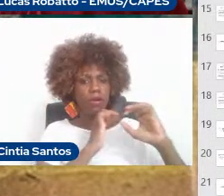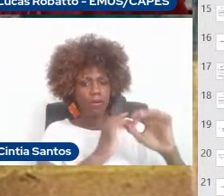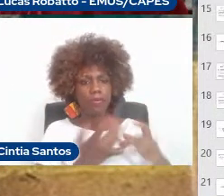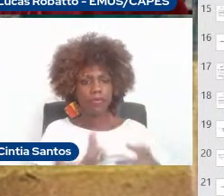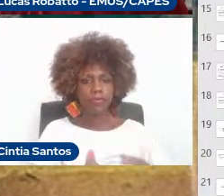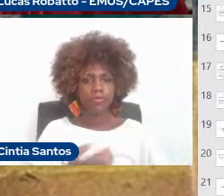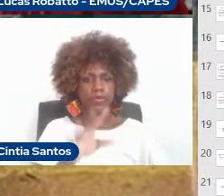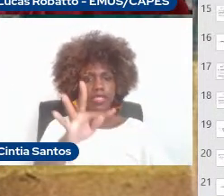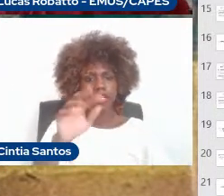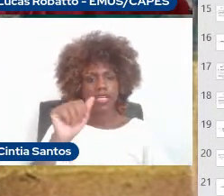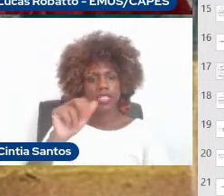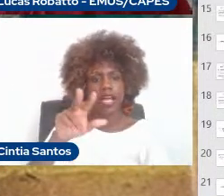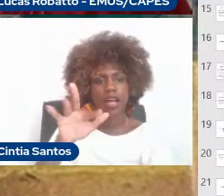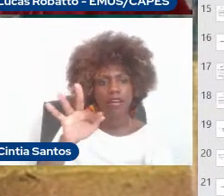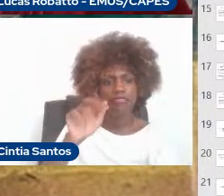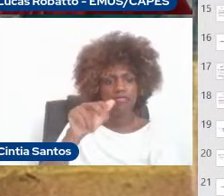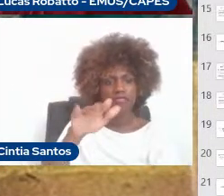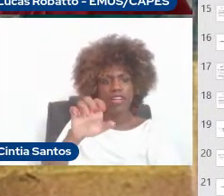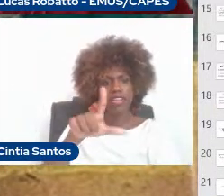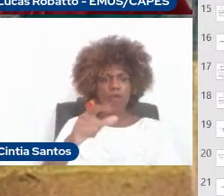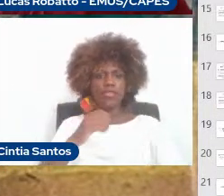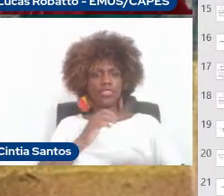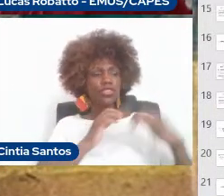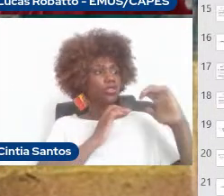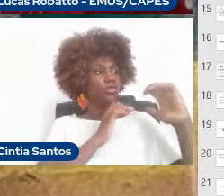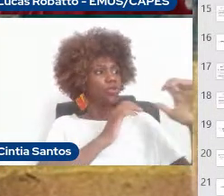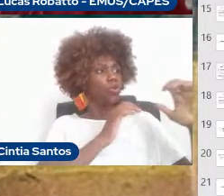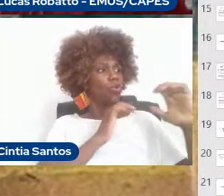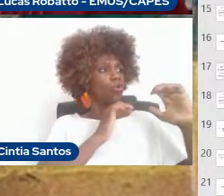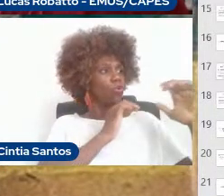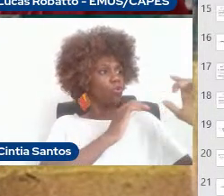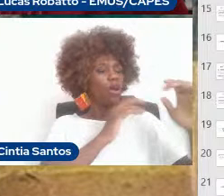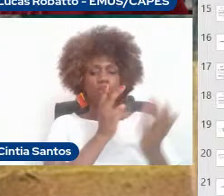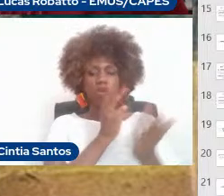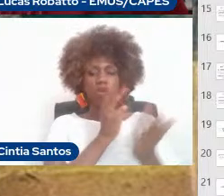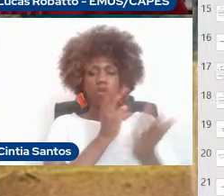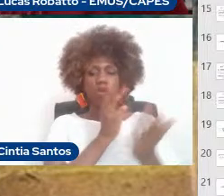do Tafanel, lá do flautista. A gente continua tocando com essa postura. Essa postura ainda